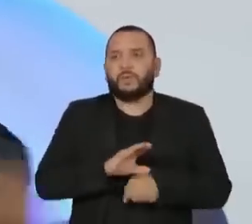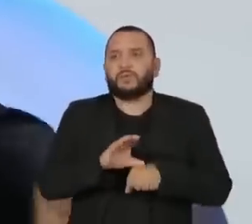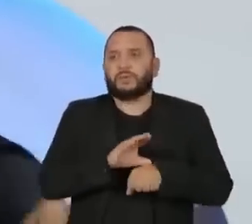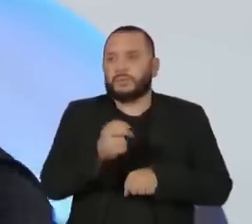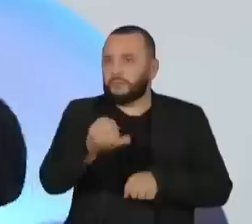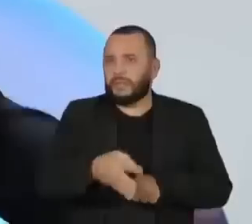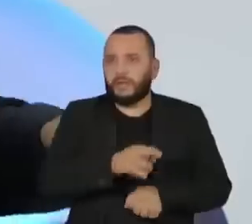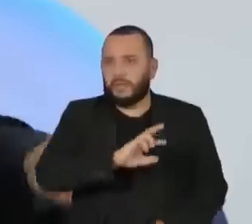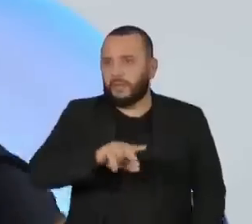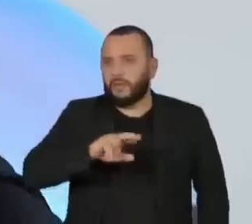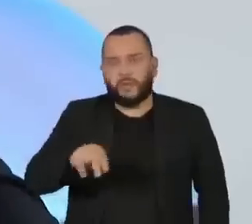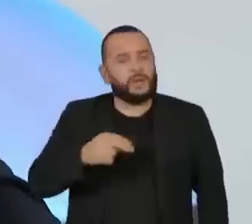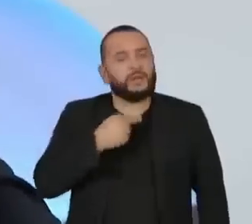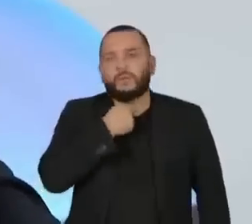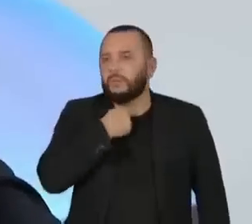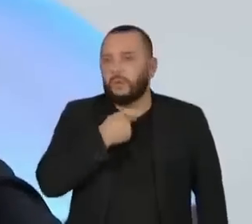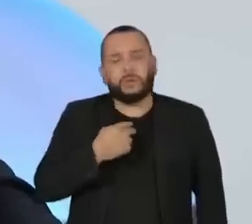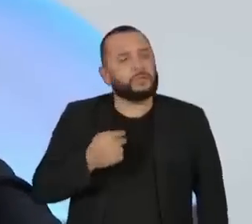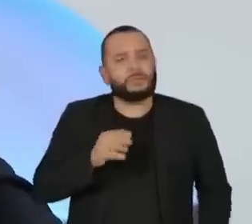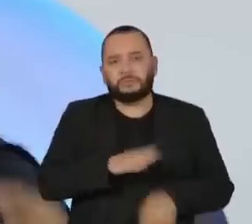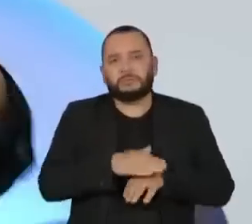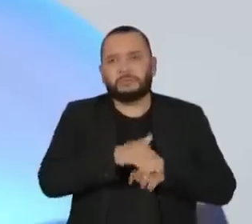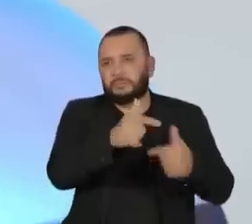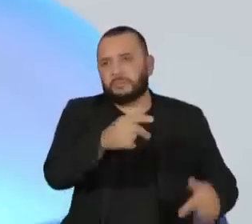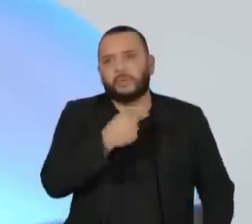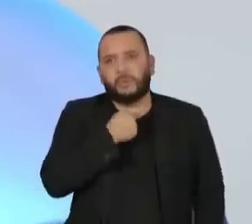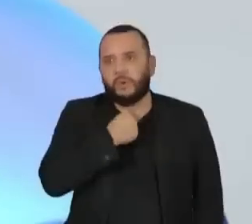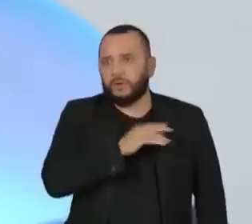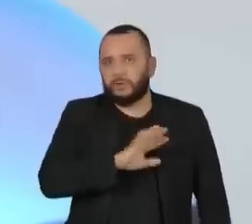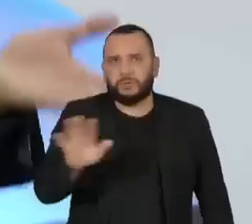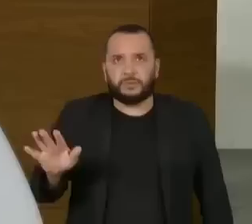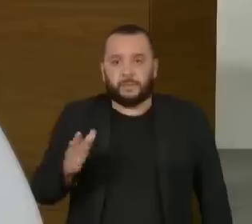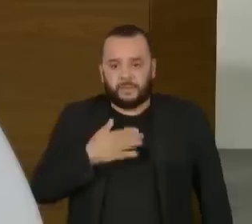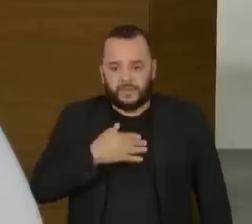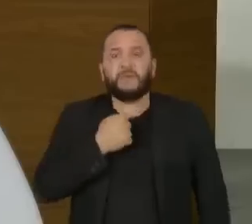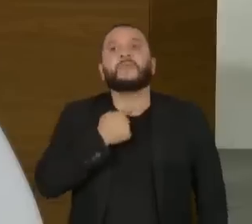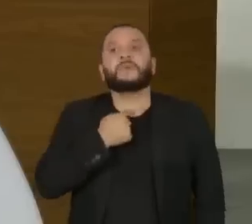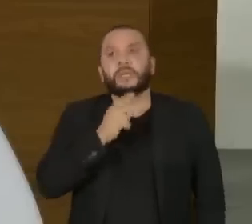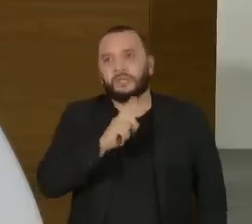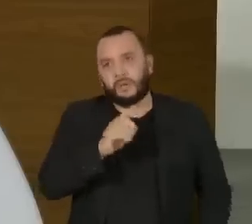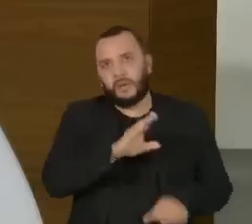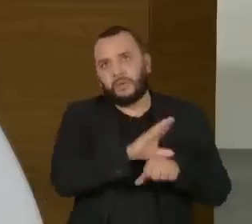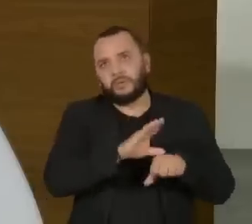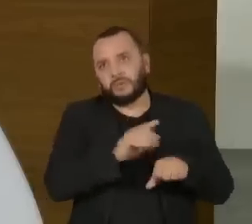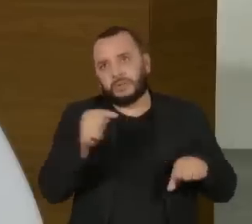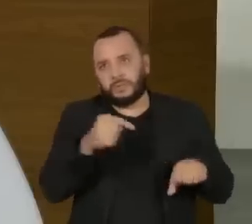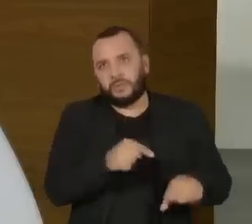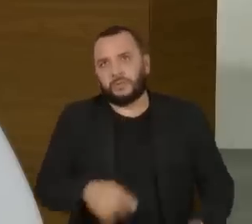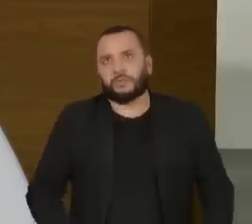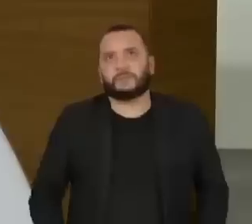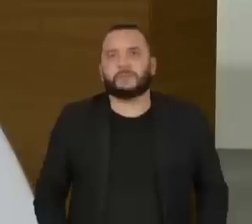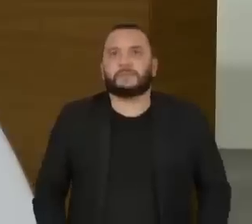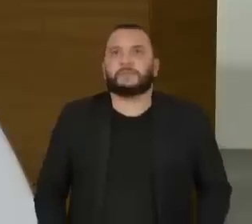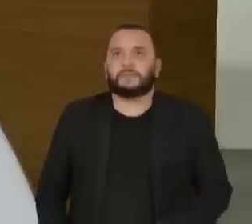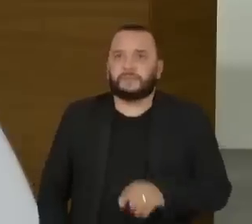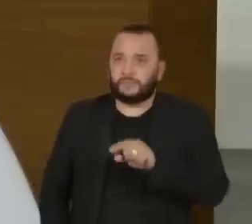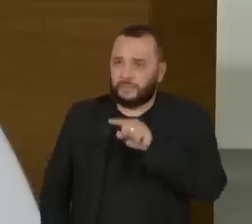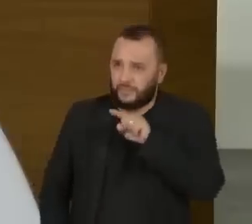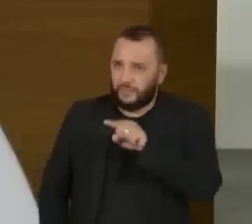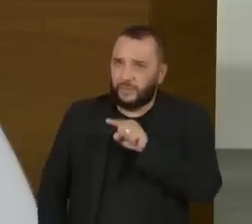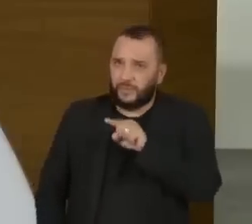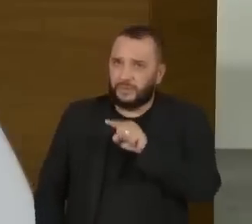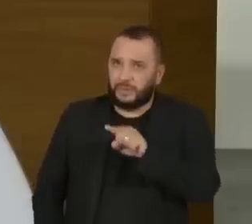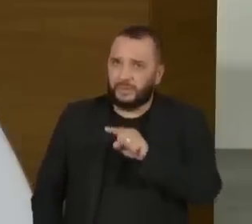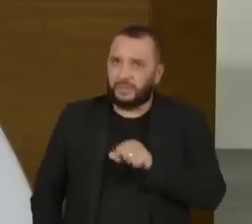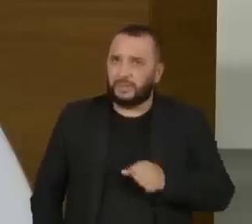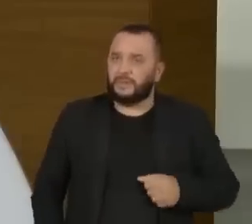não é. Ela não pode ser e não vai ser. Porque não é a minha vontade, é a vontade da Constituição. Só uma coisa. O senhor usou